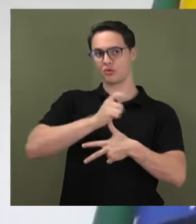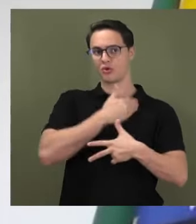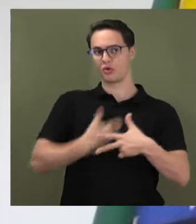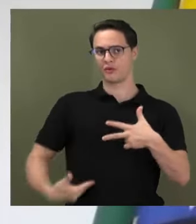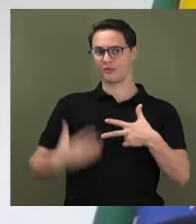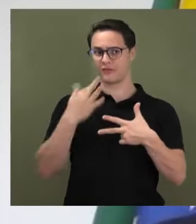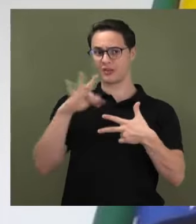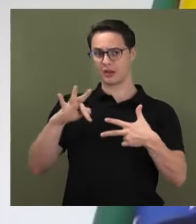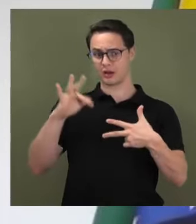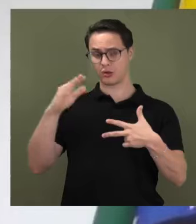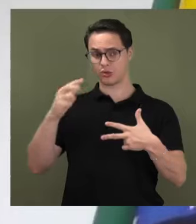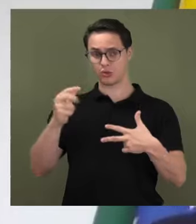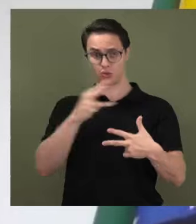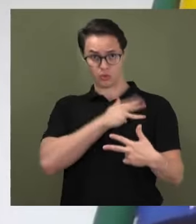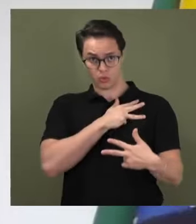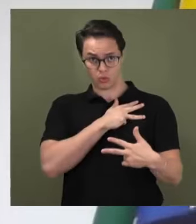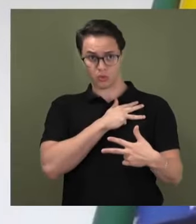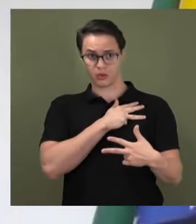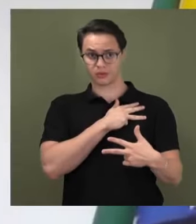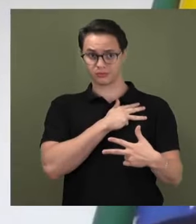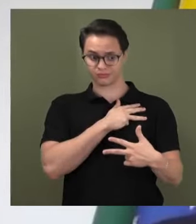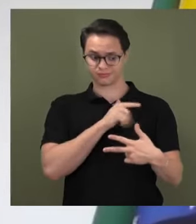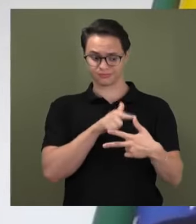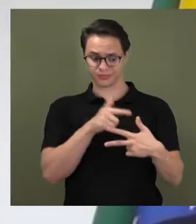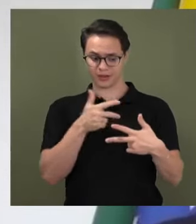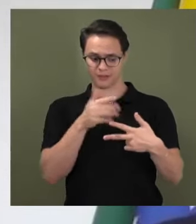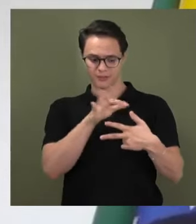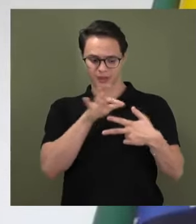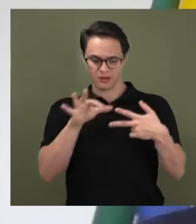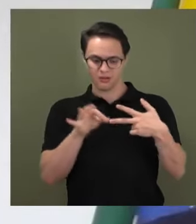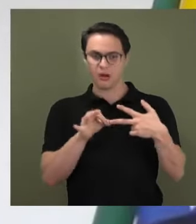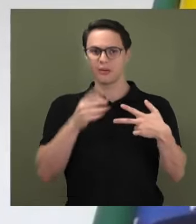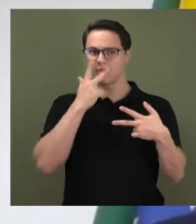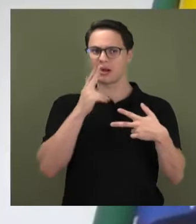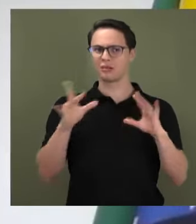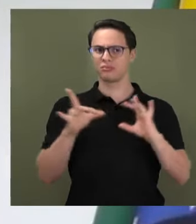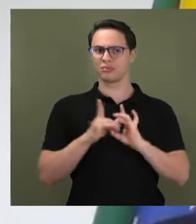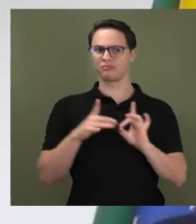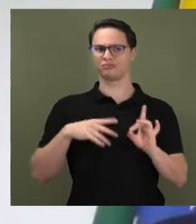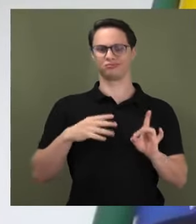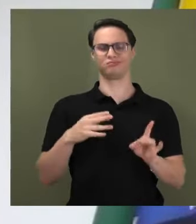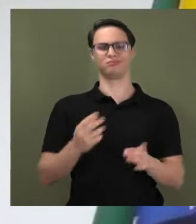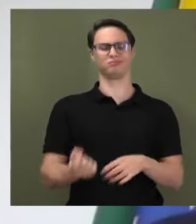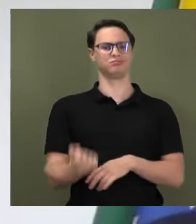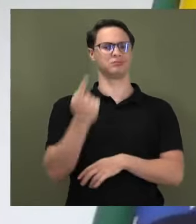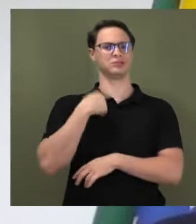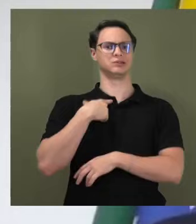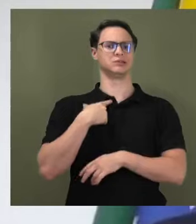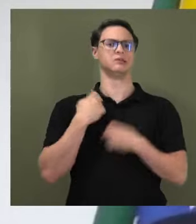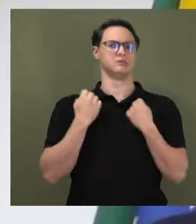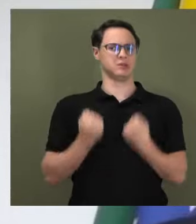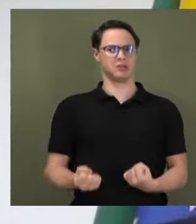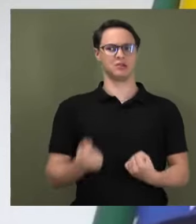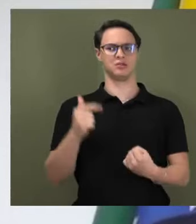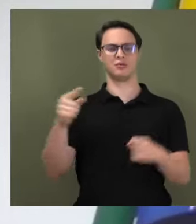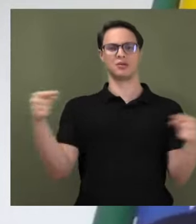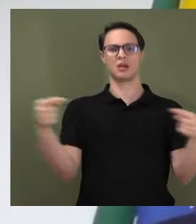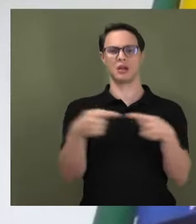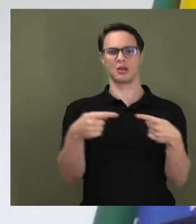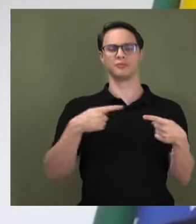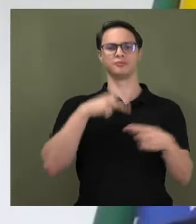Lula, não é mole, entendeu? Isso nunca houve na história desse país, um alinhamento político